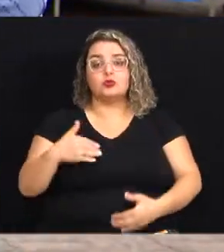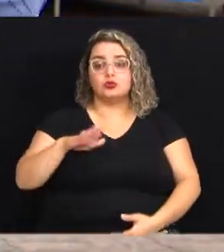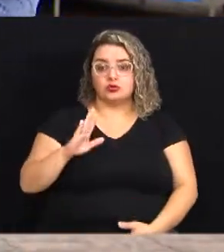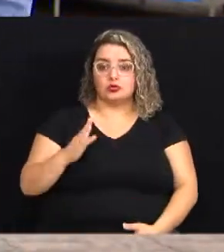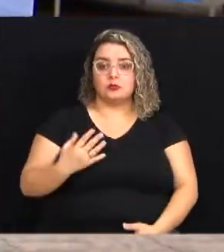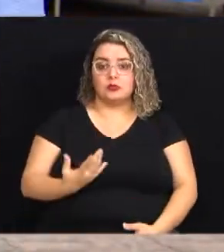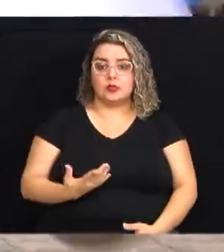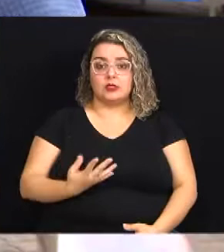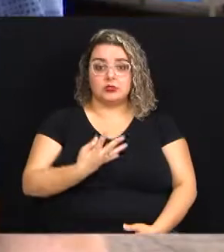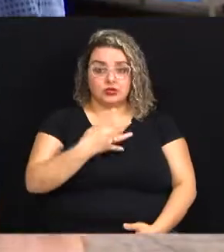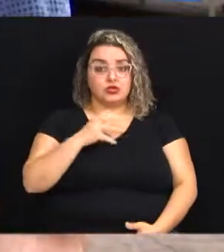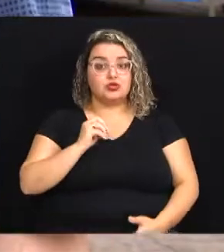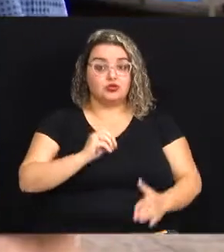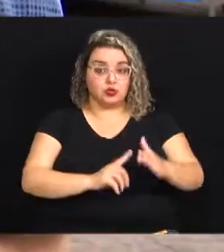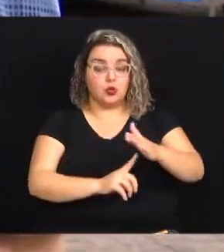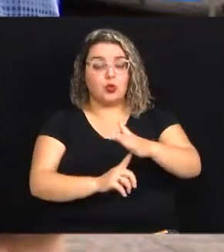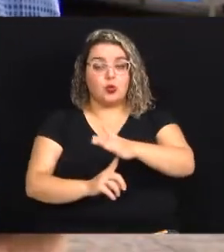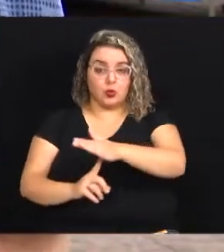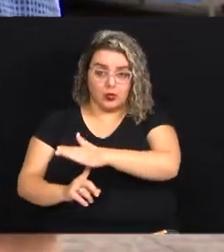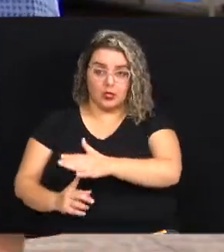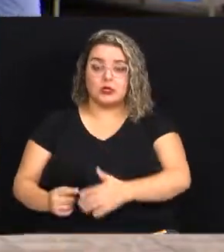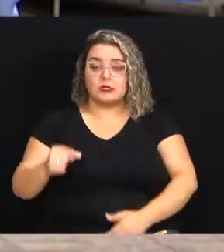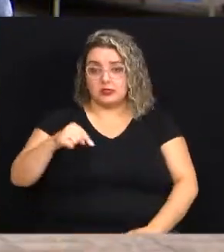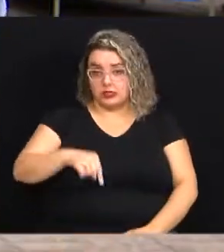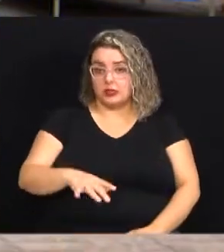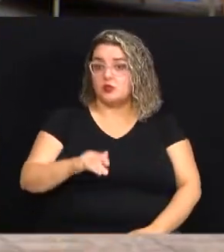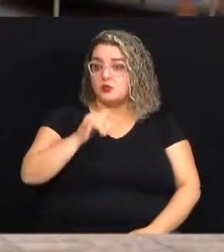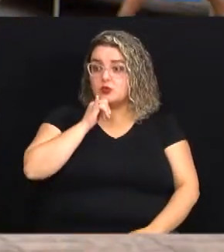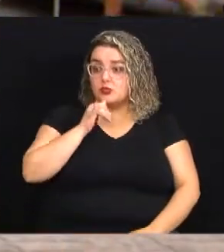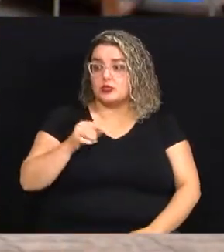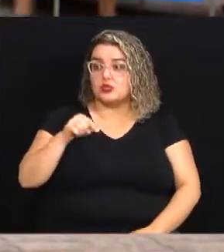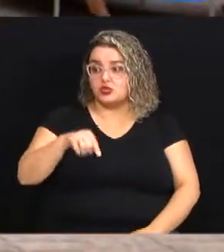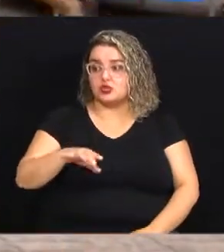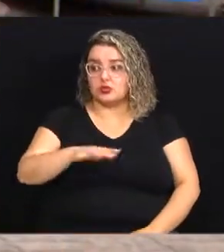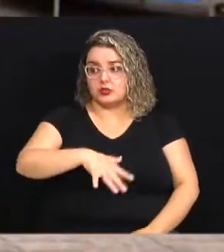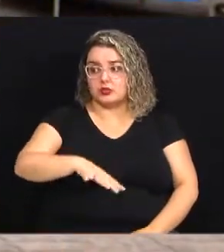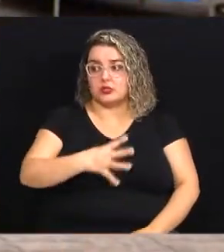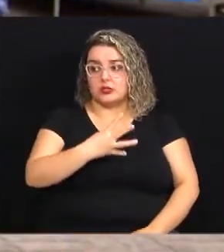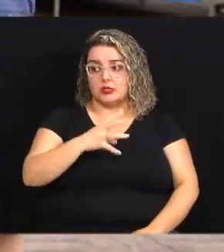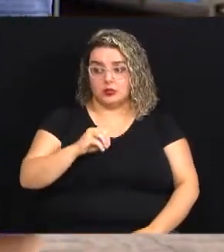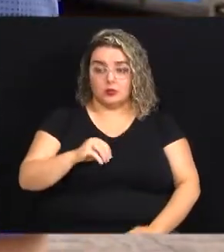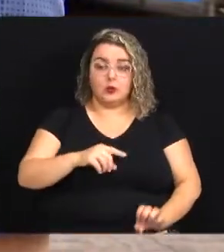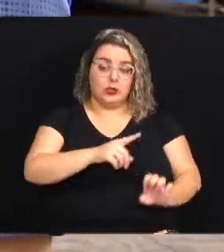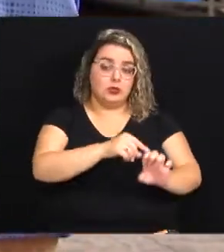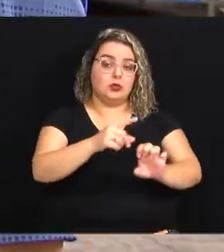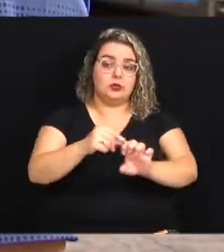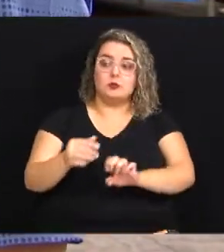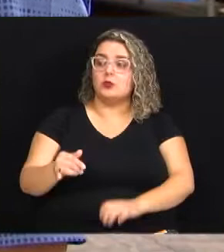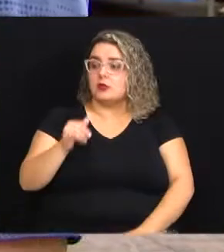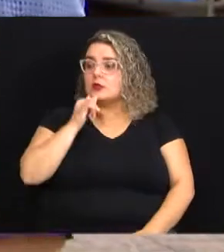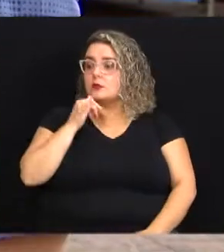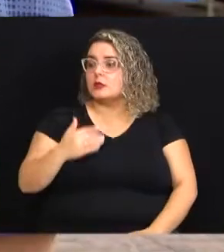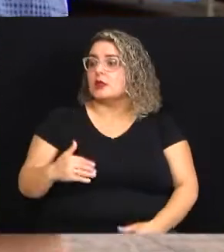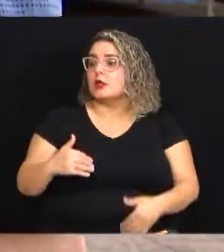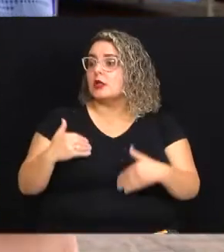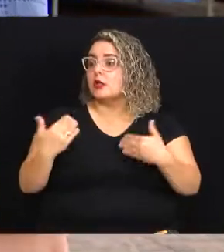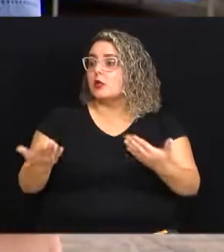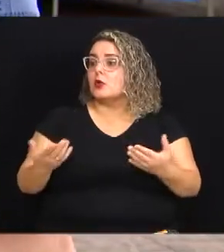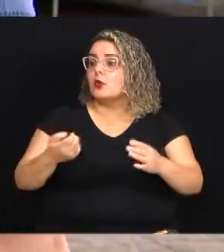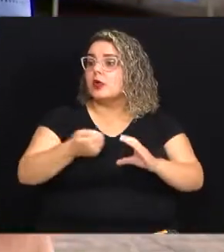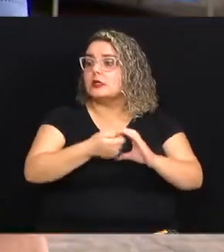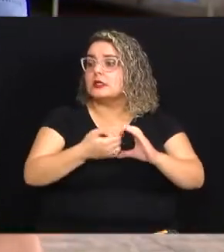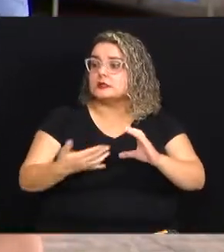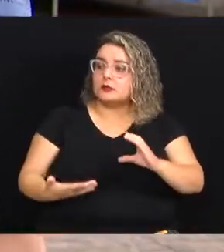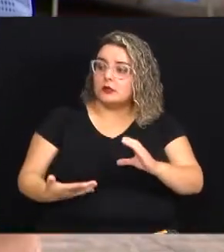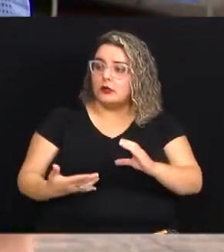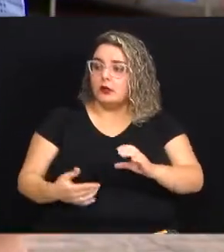mais de 40 feiras e aqui, por exemplo, nós temos só nessa área 40 empreendedores, por exemplo. E quais são as